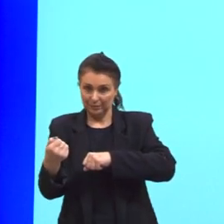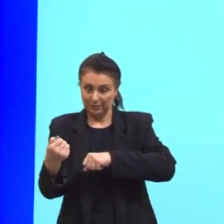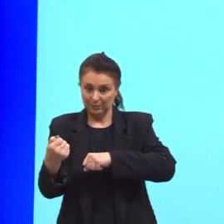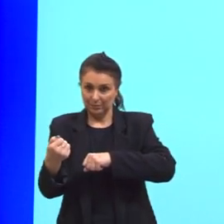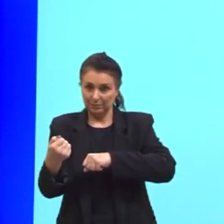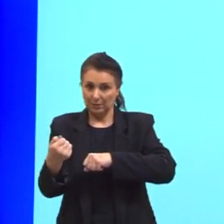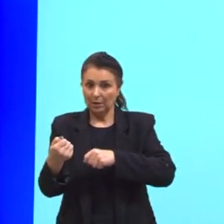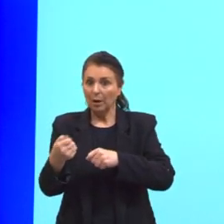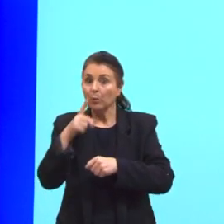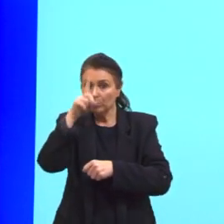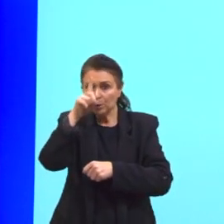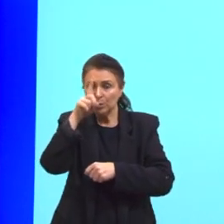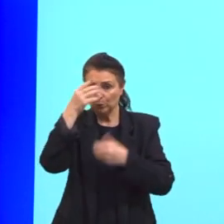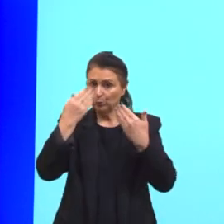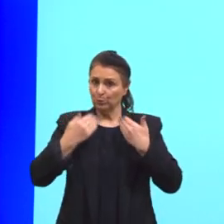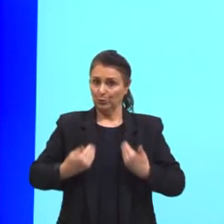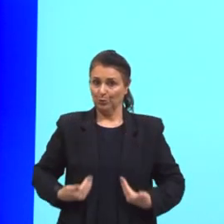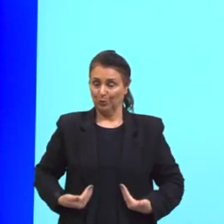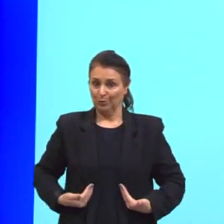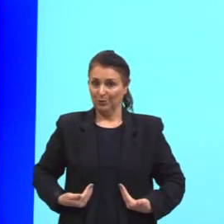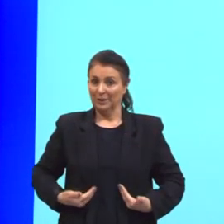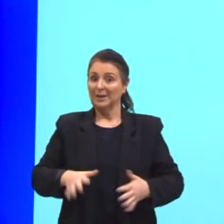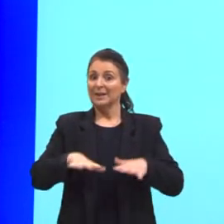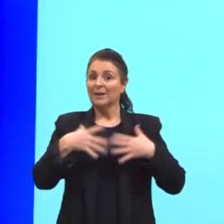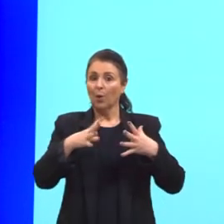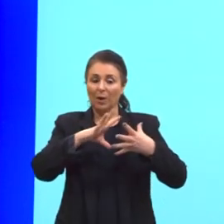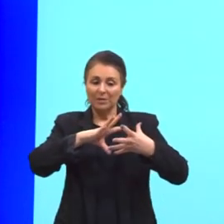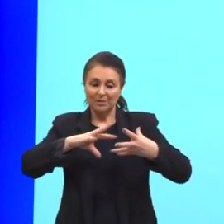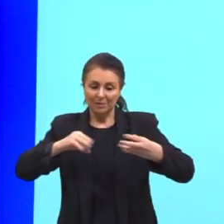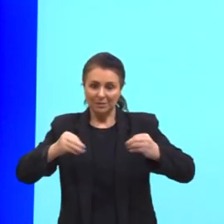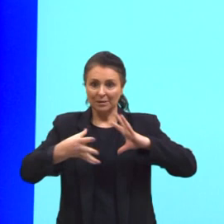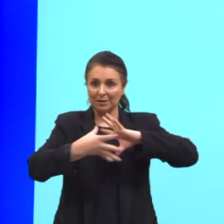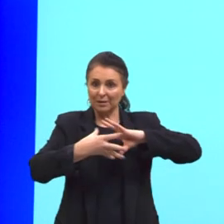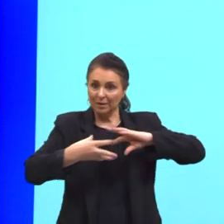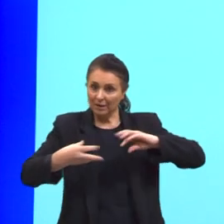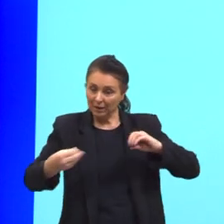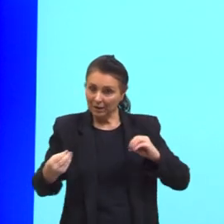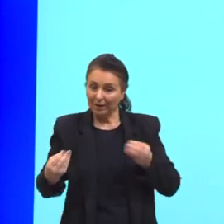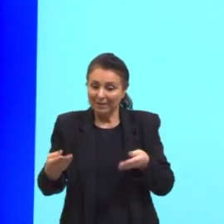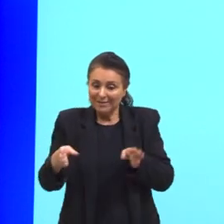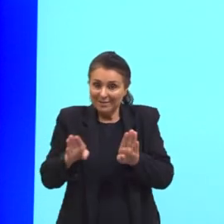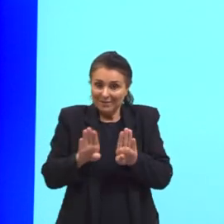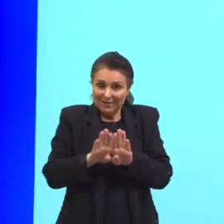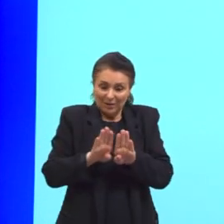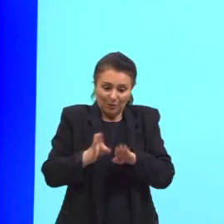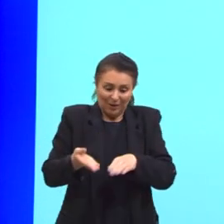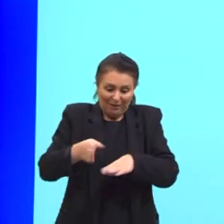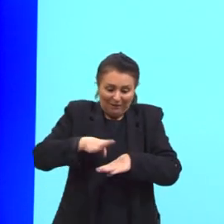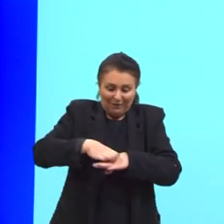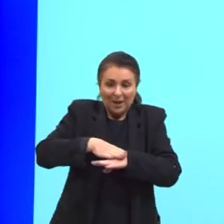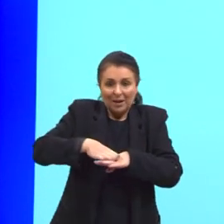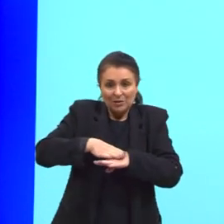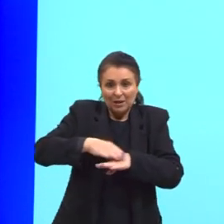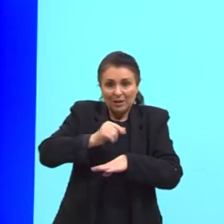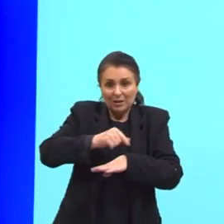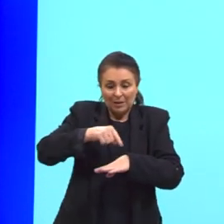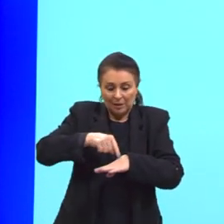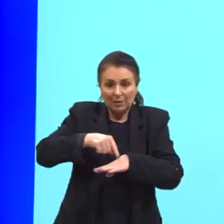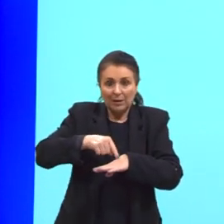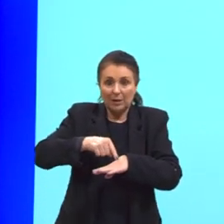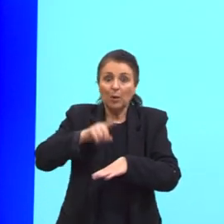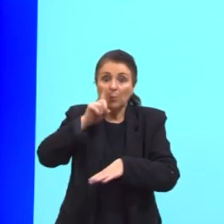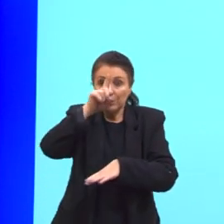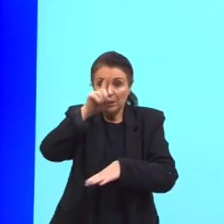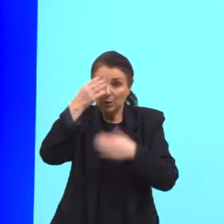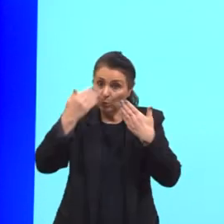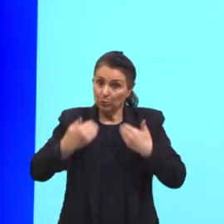uma ameaça para o corpo. Então, as plaquetas vão agir na coagulação para fechar ali aquele espaço, aquele perigo.